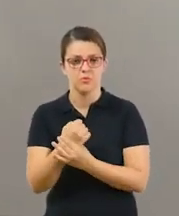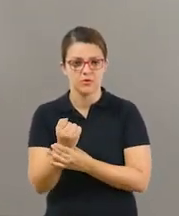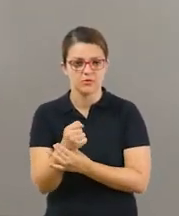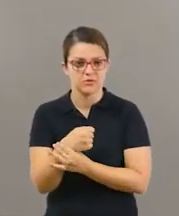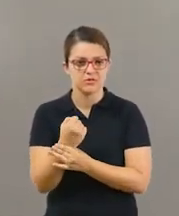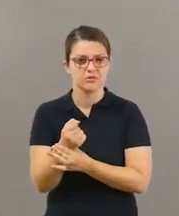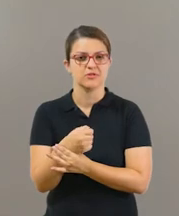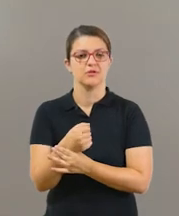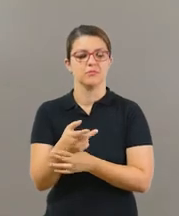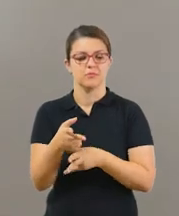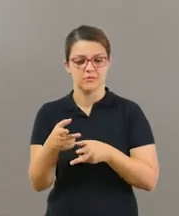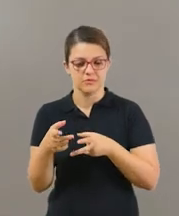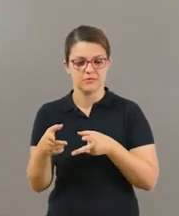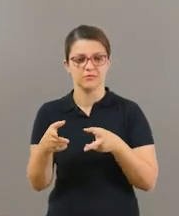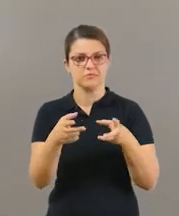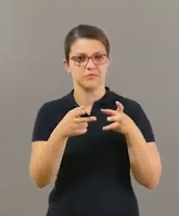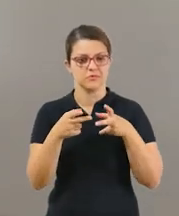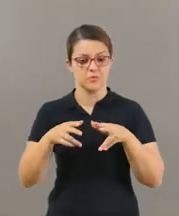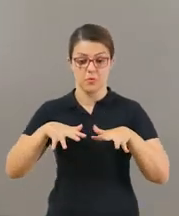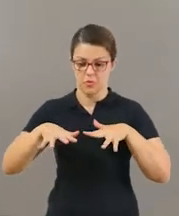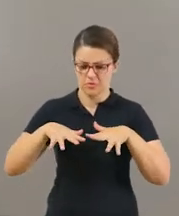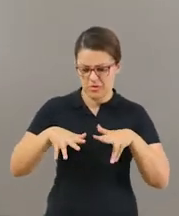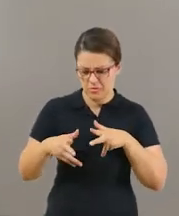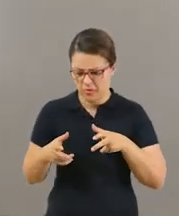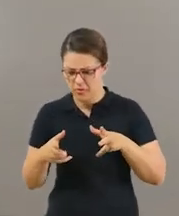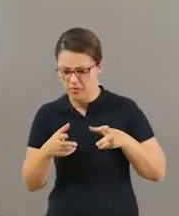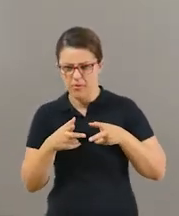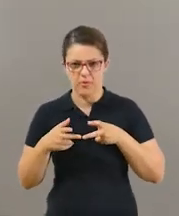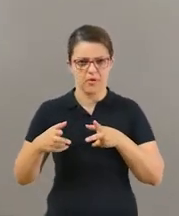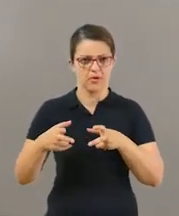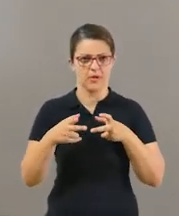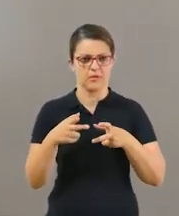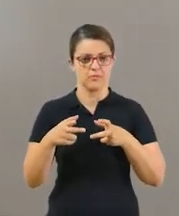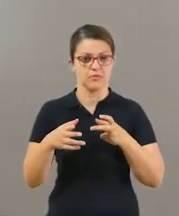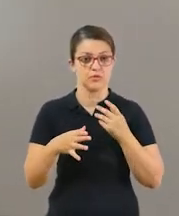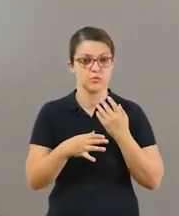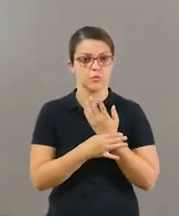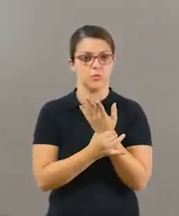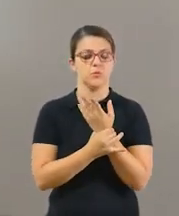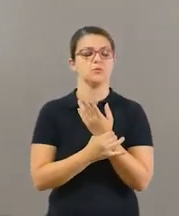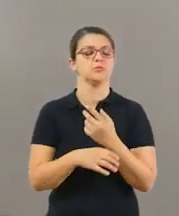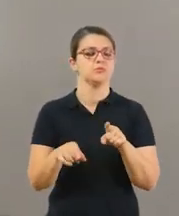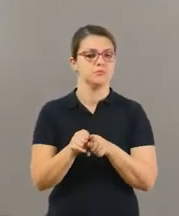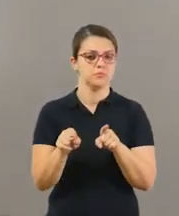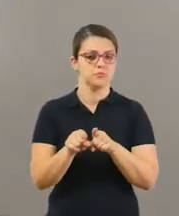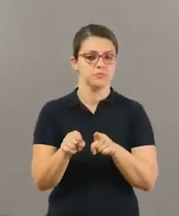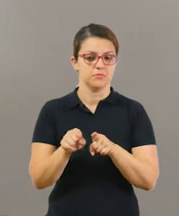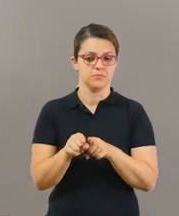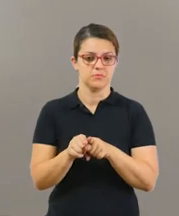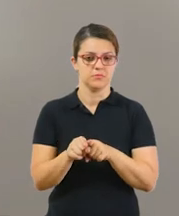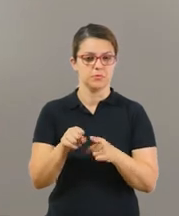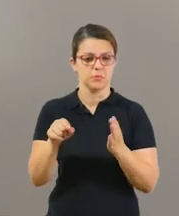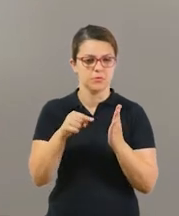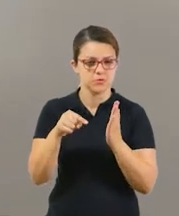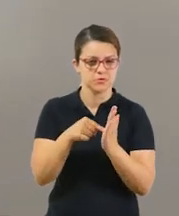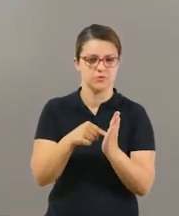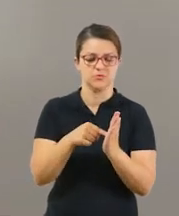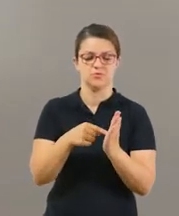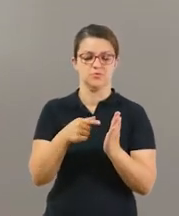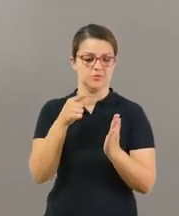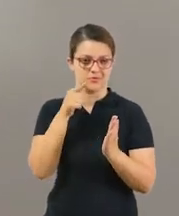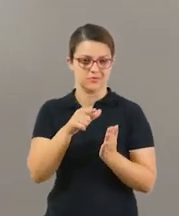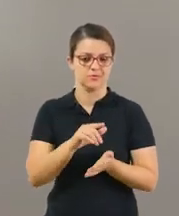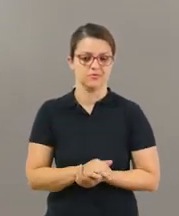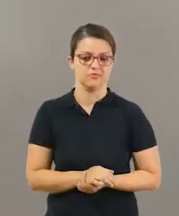Ela também vai conseguir ter prestreza nos seus movimentos, para que eles se tornem movimentos mais seguros e também trabalhar mais a sua precisão, tá bom?